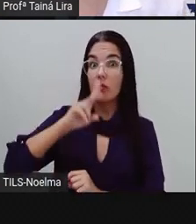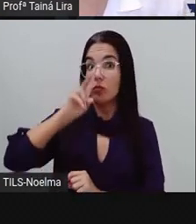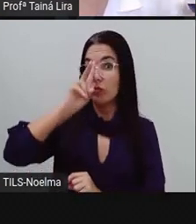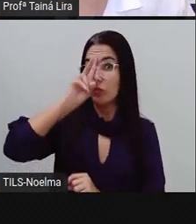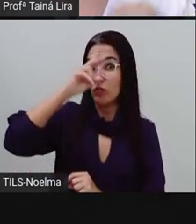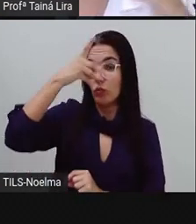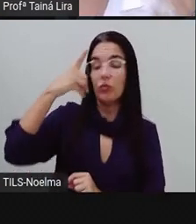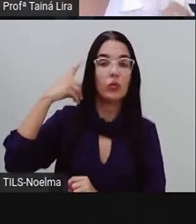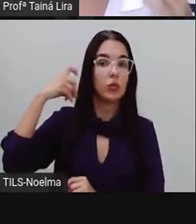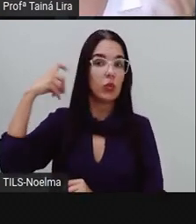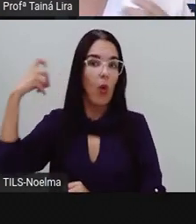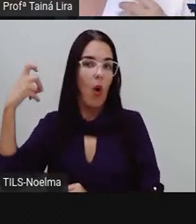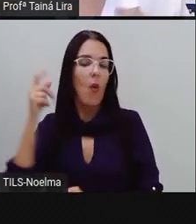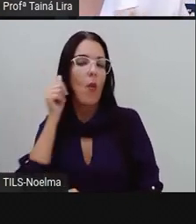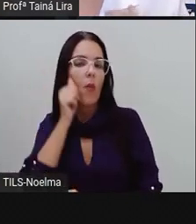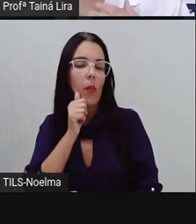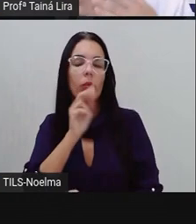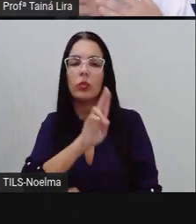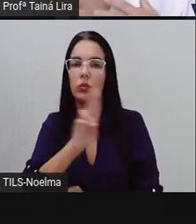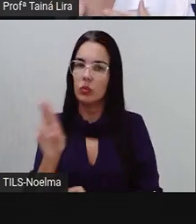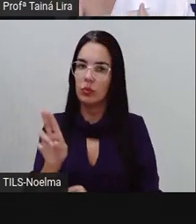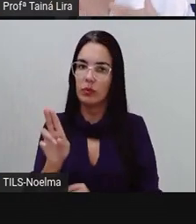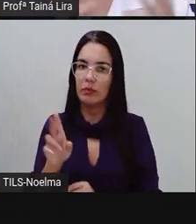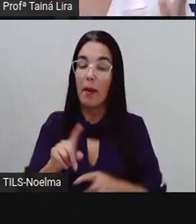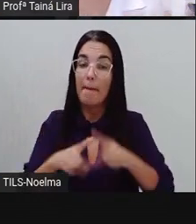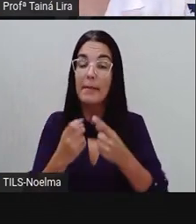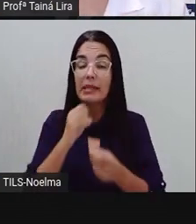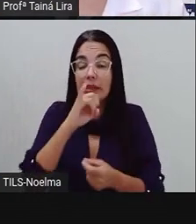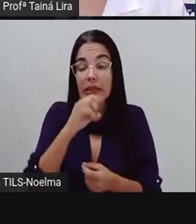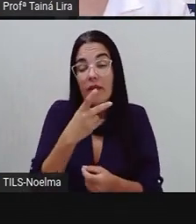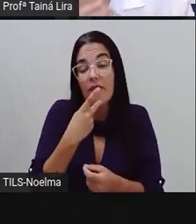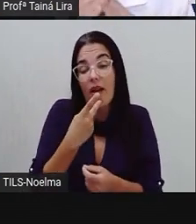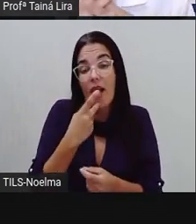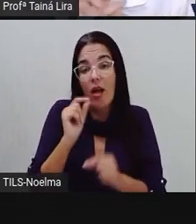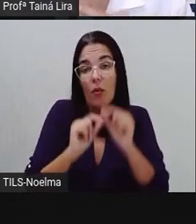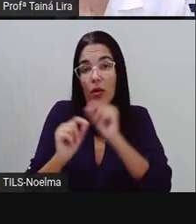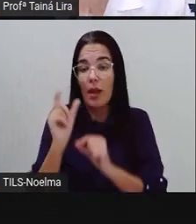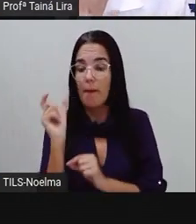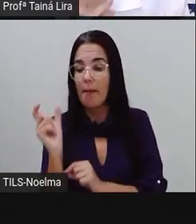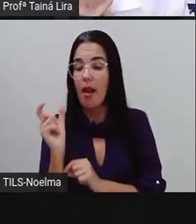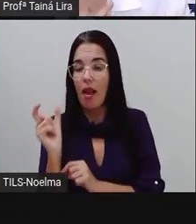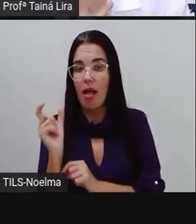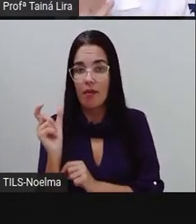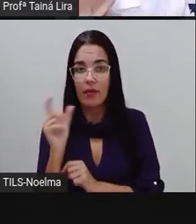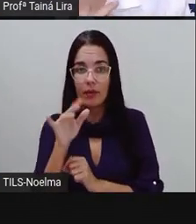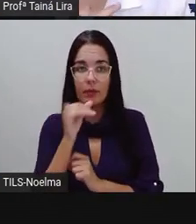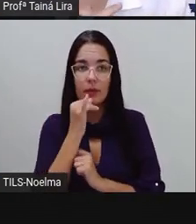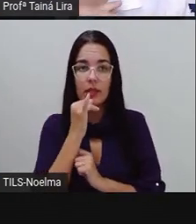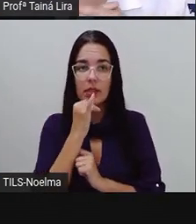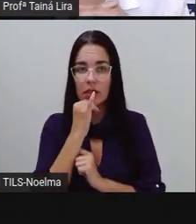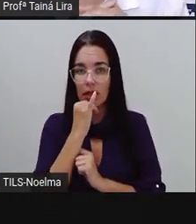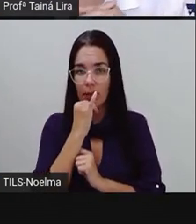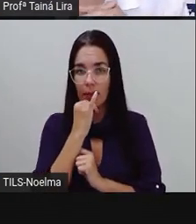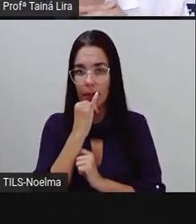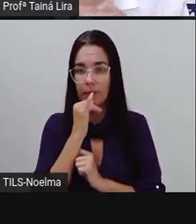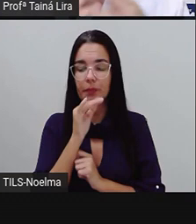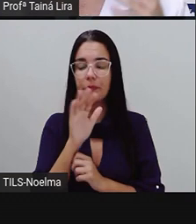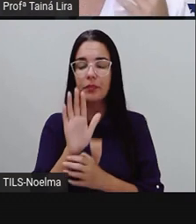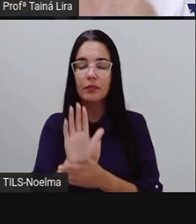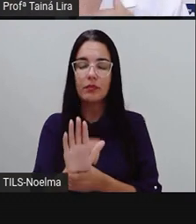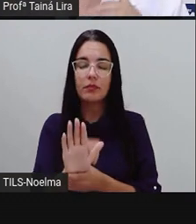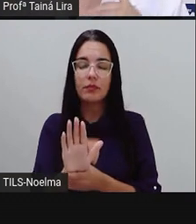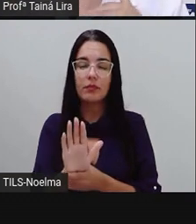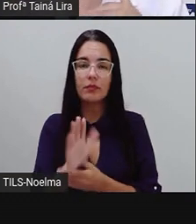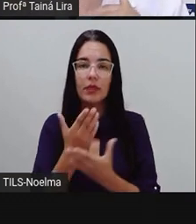forte ali, né? Eduarda. Mas se eu falar aqui uma palavra, ó, a gente viu ali o exemplo